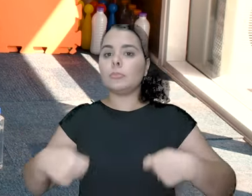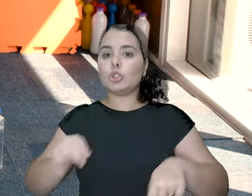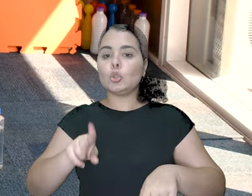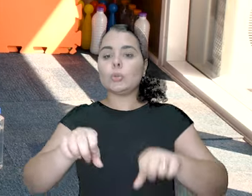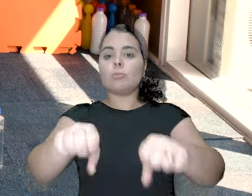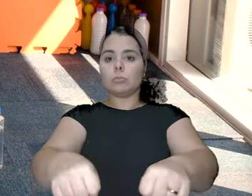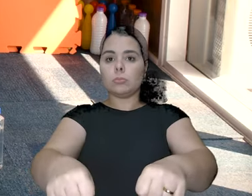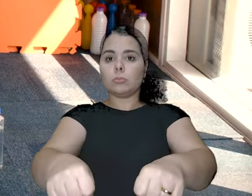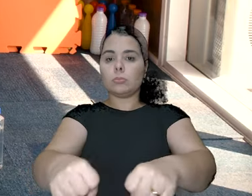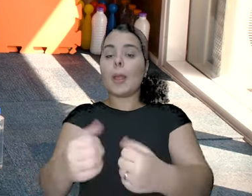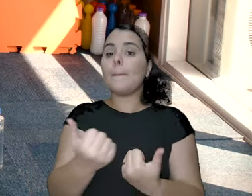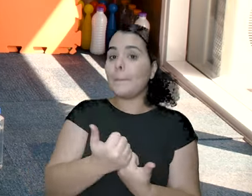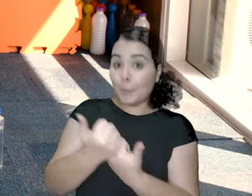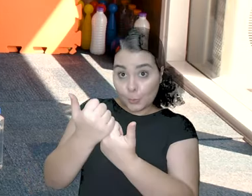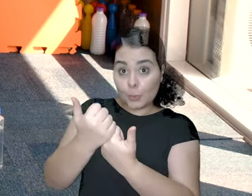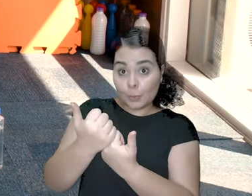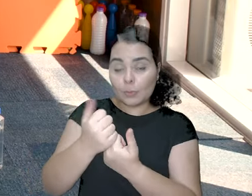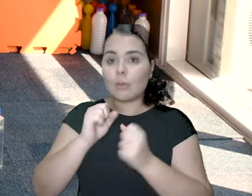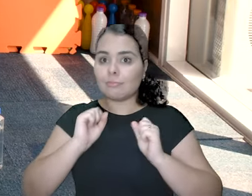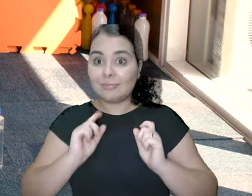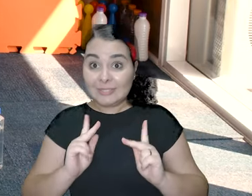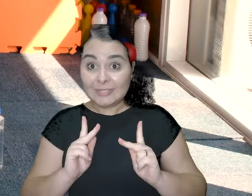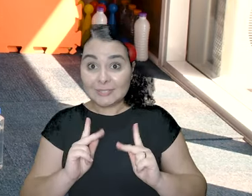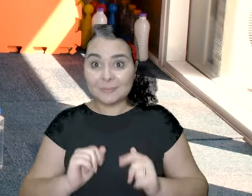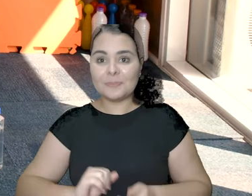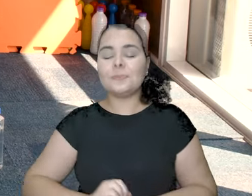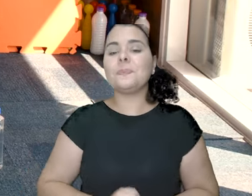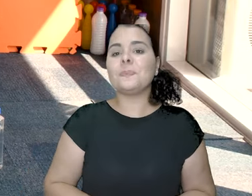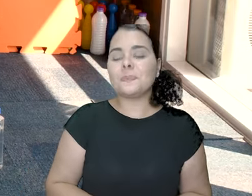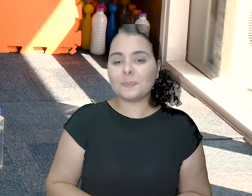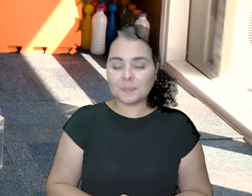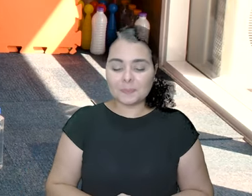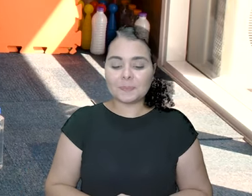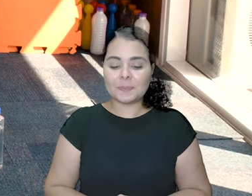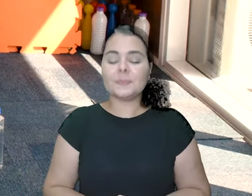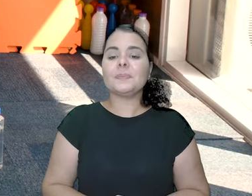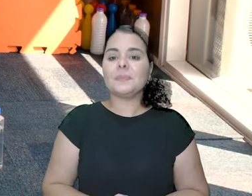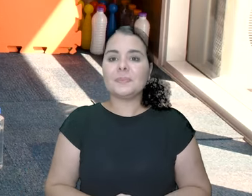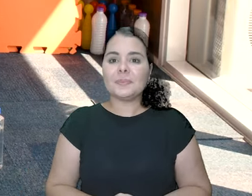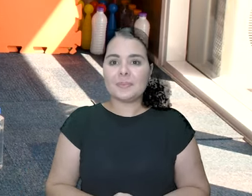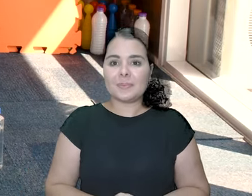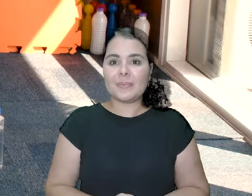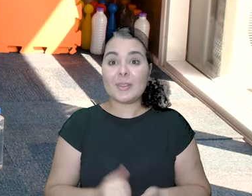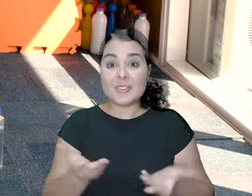Mantenha as mãos aqui na cadeira. A cadeira está te apoiando.